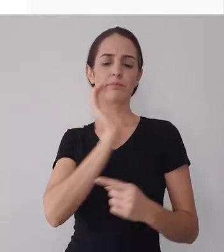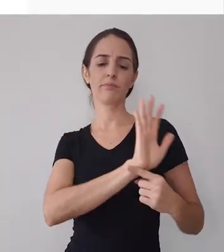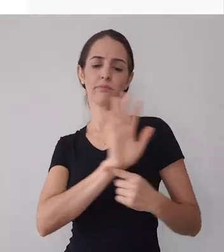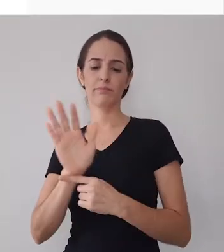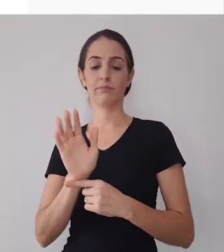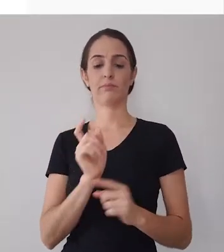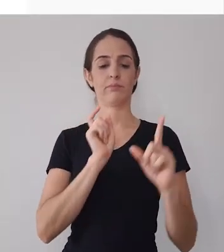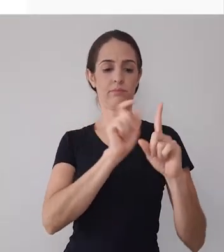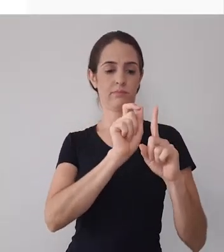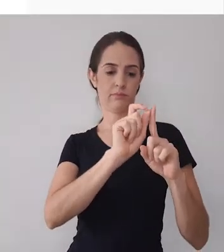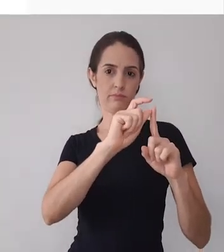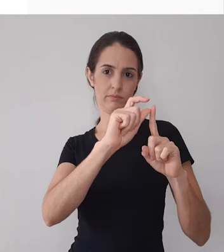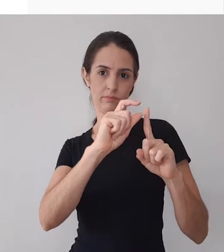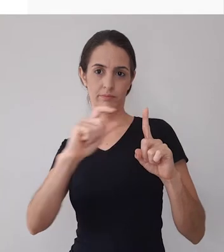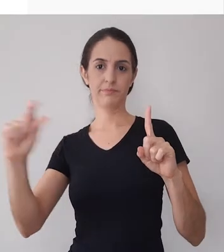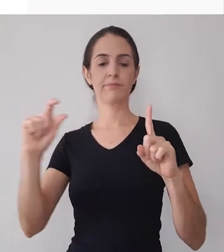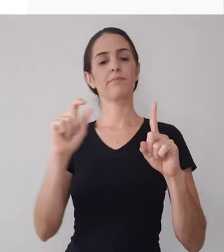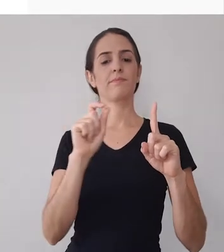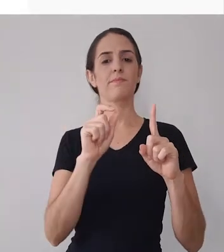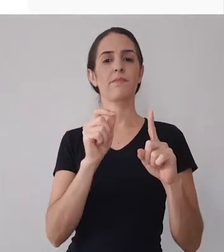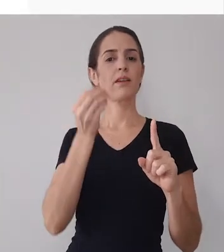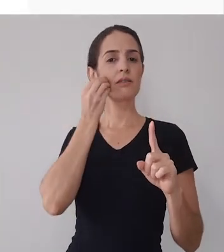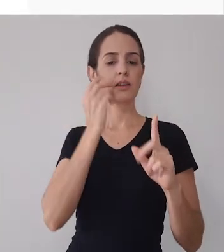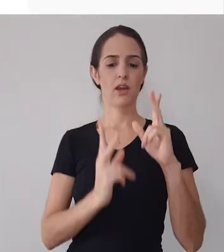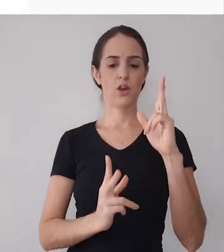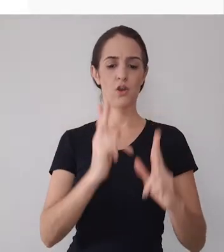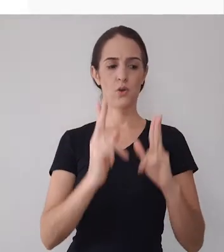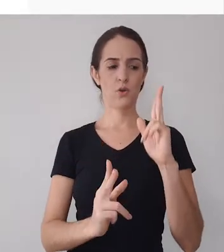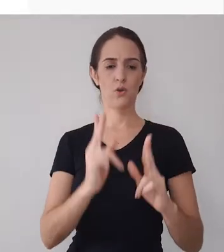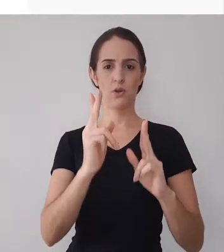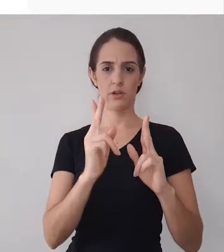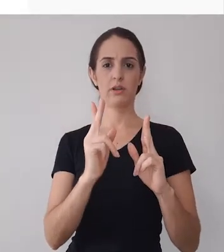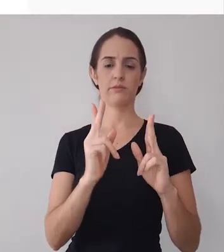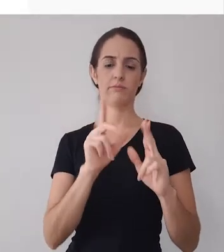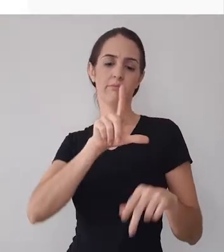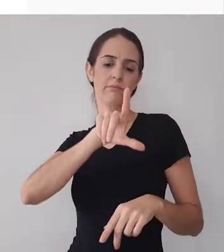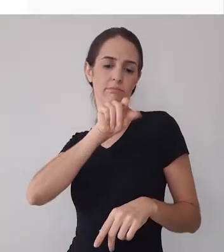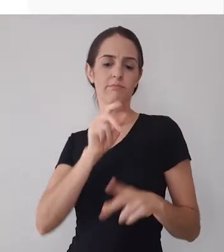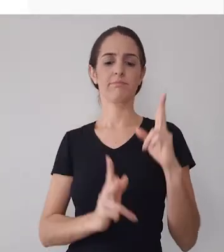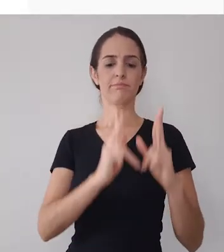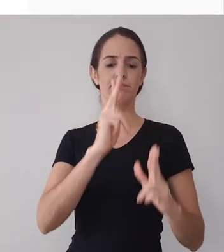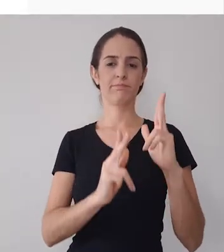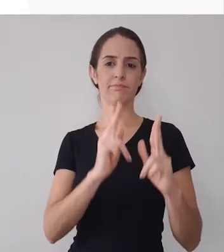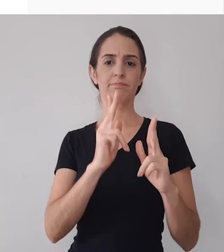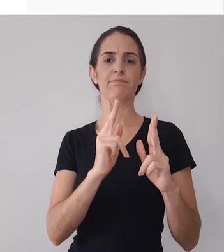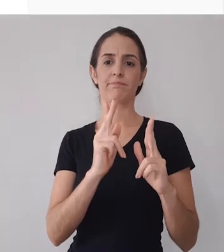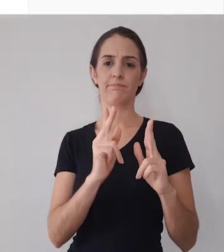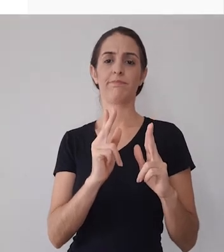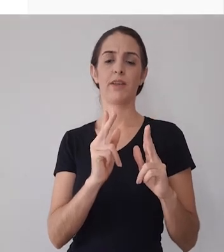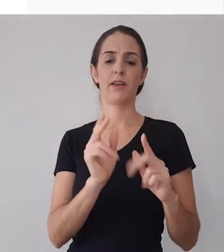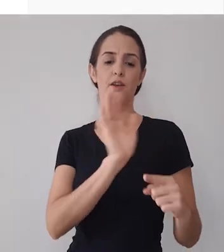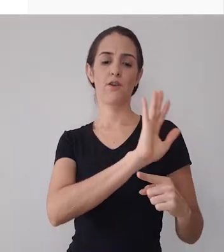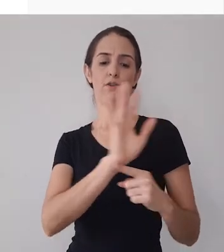cortá-la então vou posicionar a cabeça de de play aqui e vou clicar em cortar uma vez que a gente clica em cortar